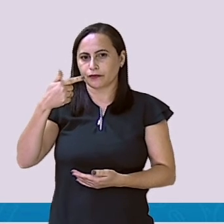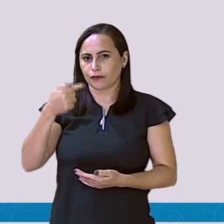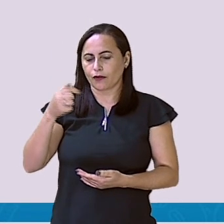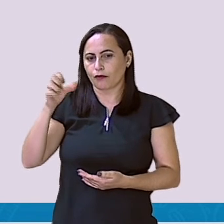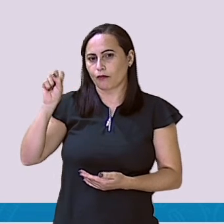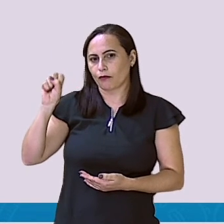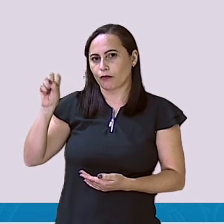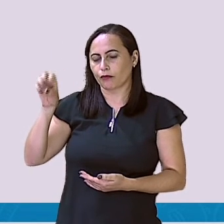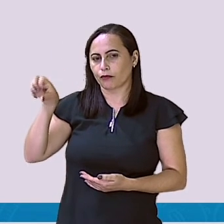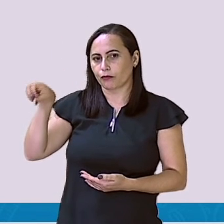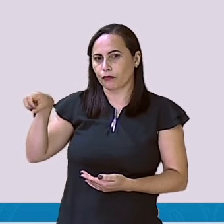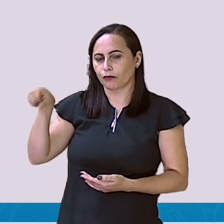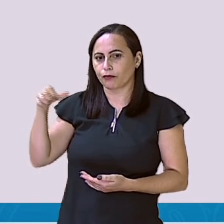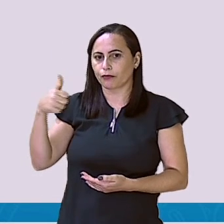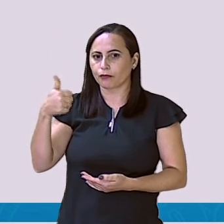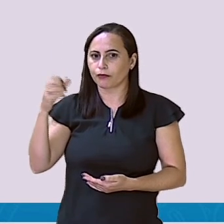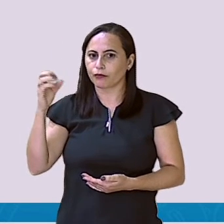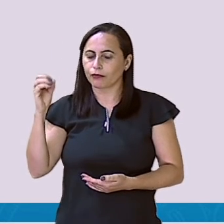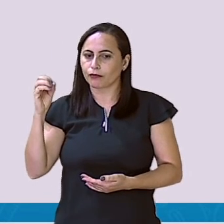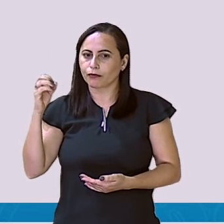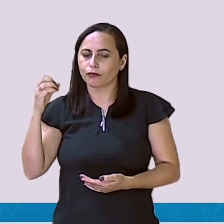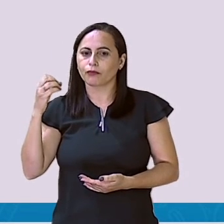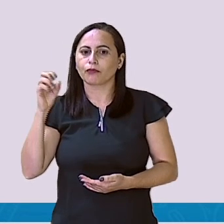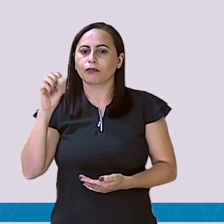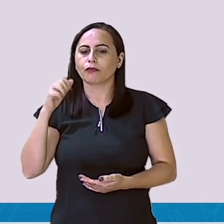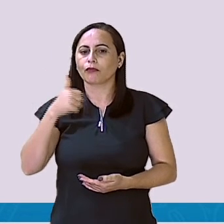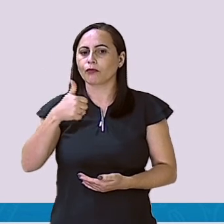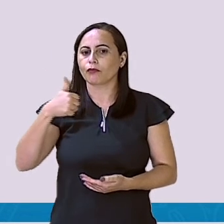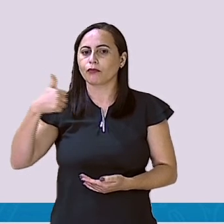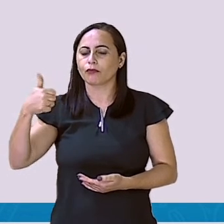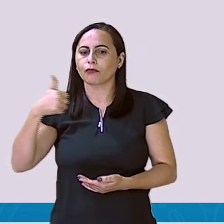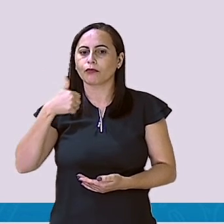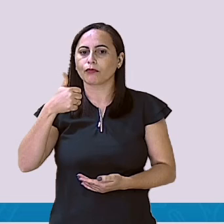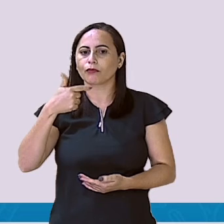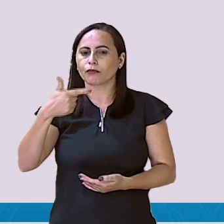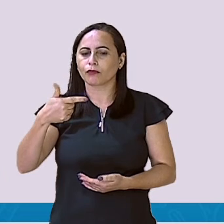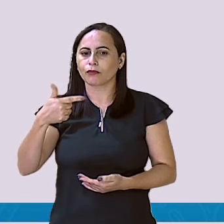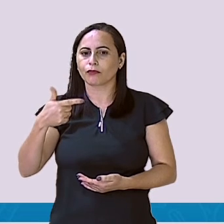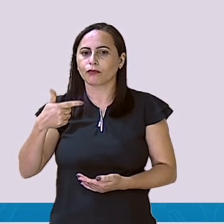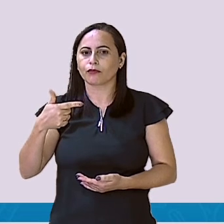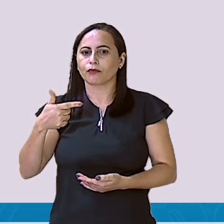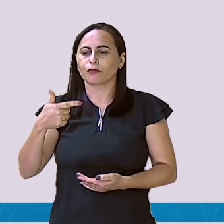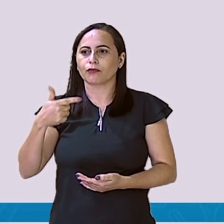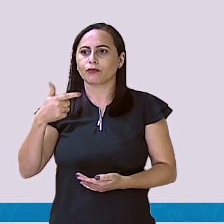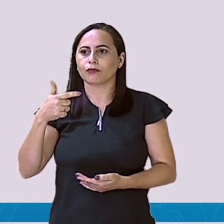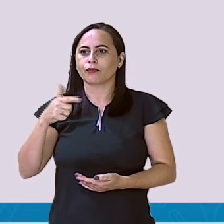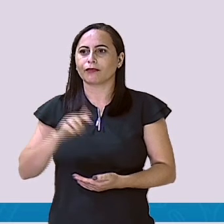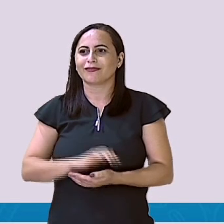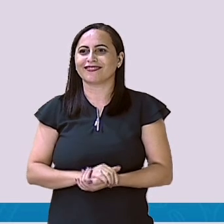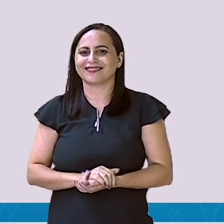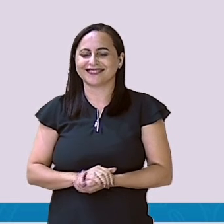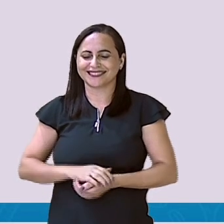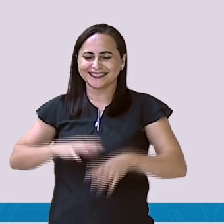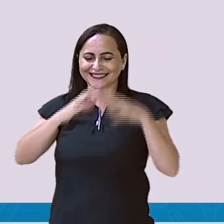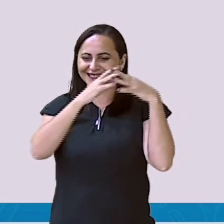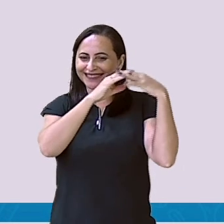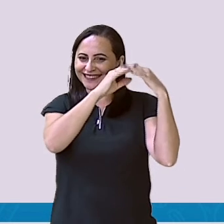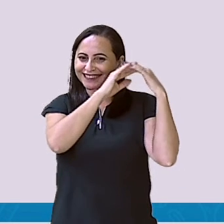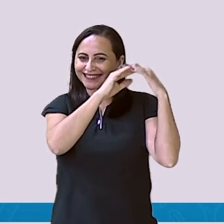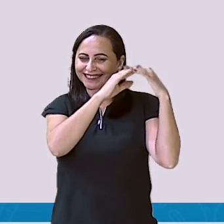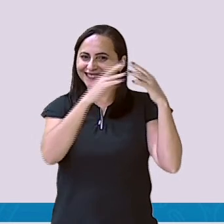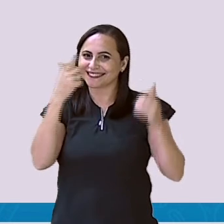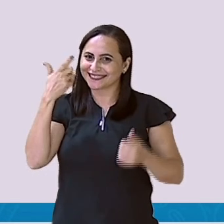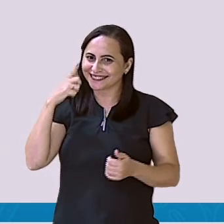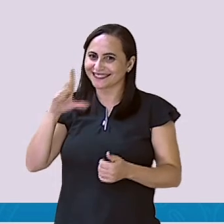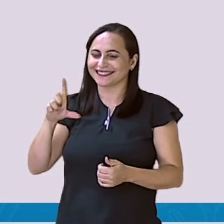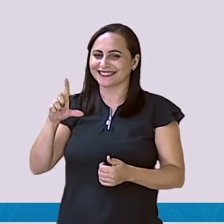10, 11, 12. 13, 14, 15. Não, peraí. Fiz confusão. De novo. Vamos